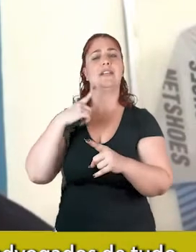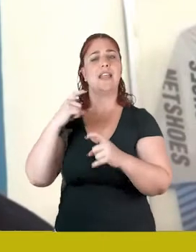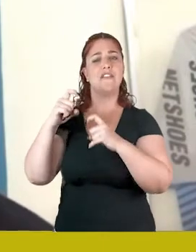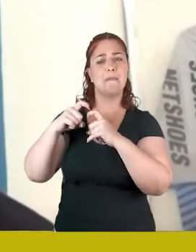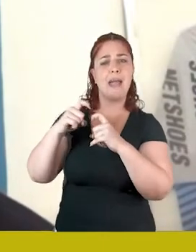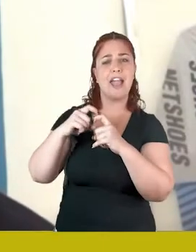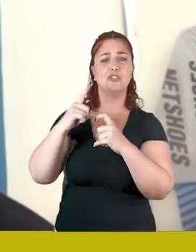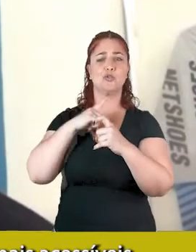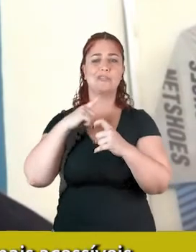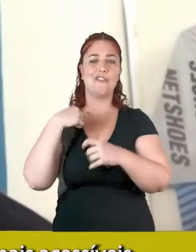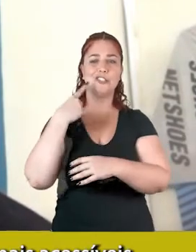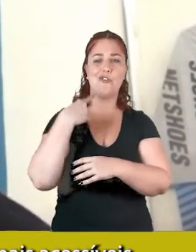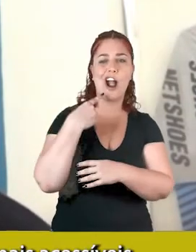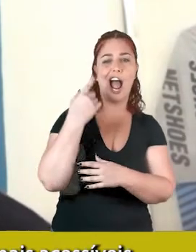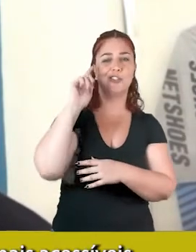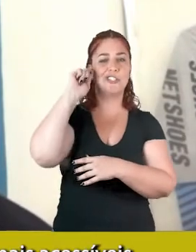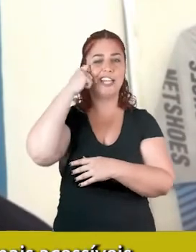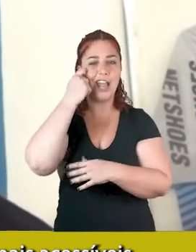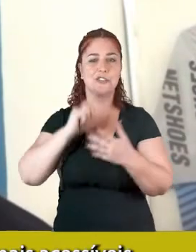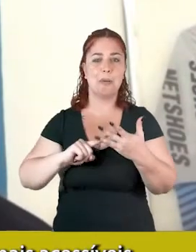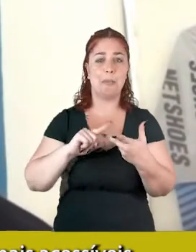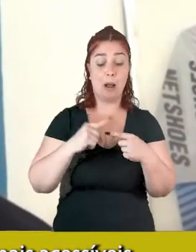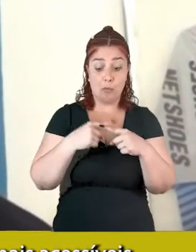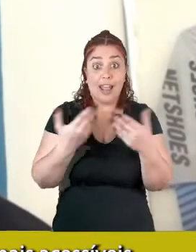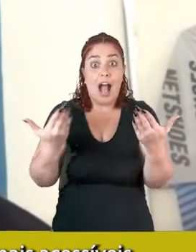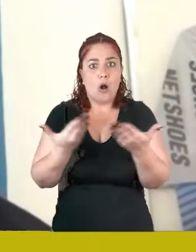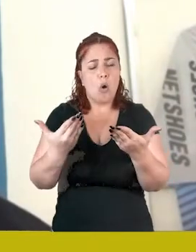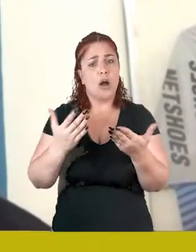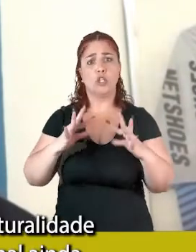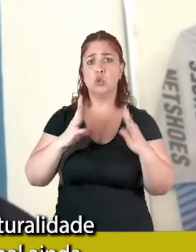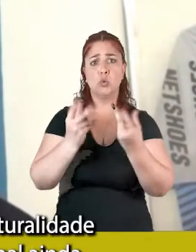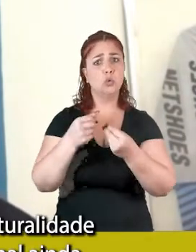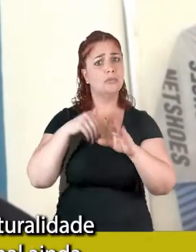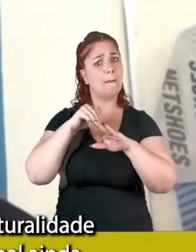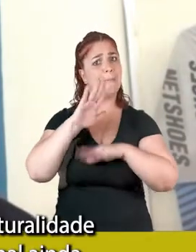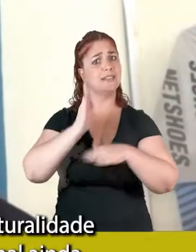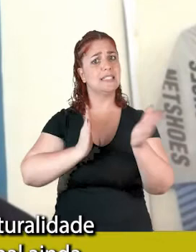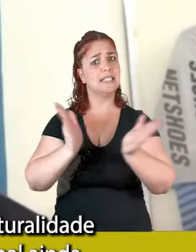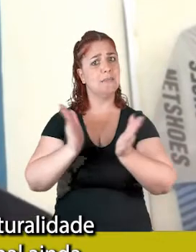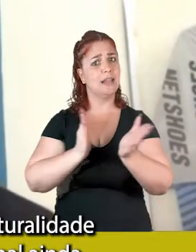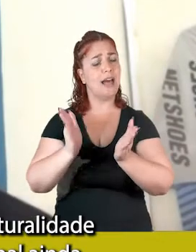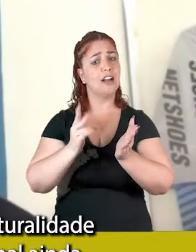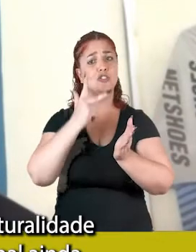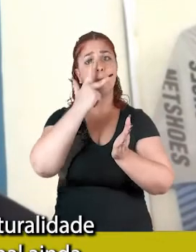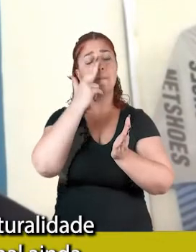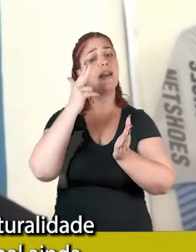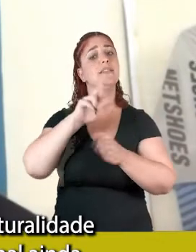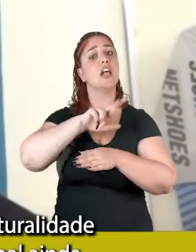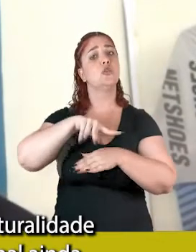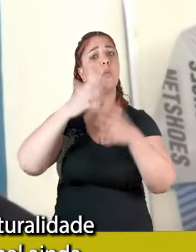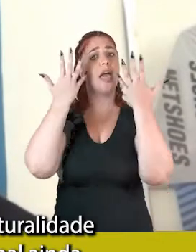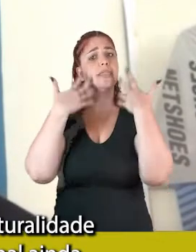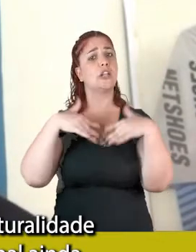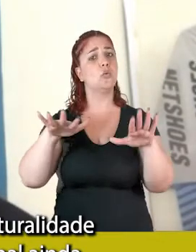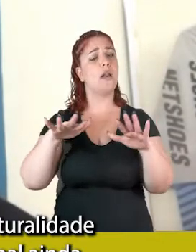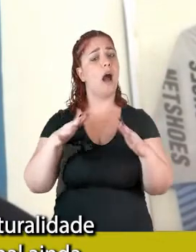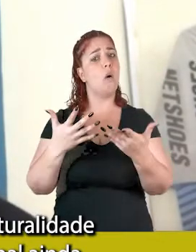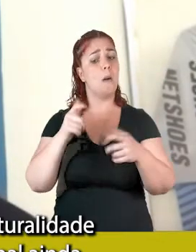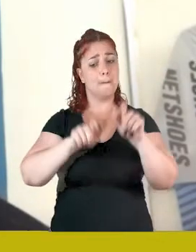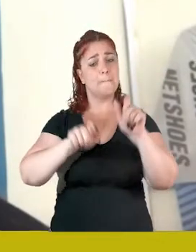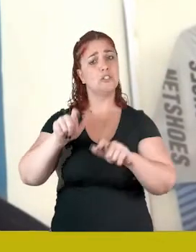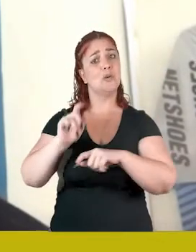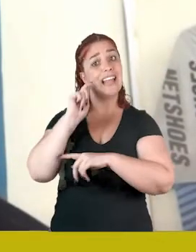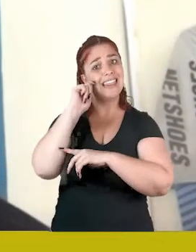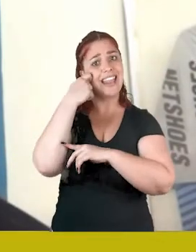tivemos de tudo, né, porque é que agora que as coisas estão mais acessíveis e a gente não vê com naturalidade esse tipo de profissional